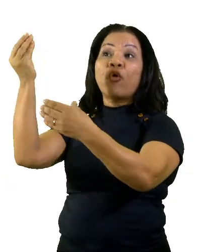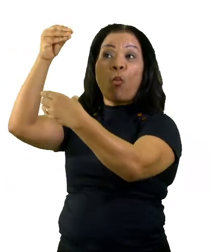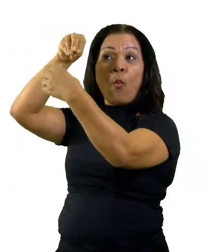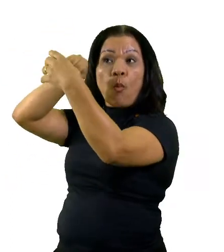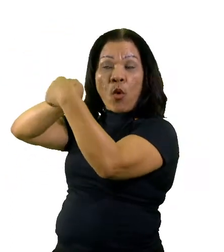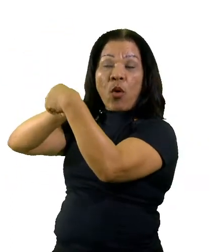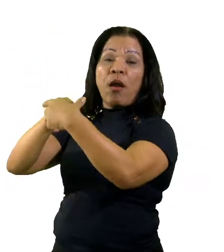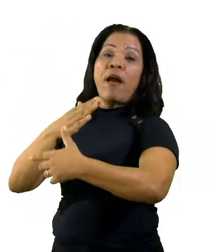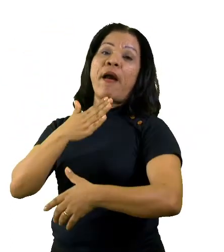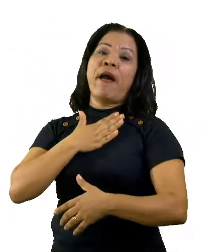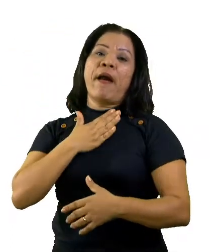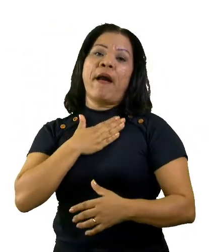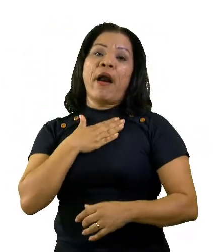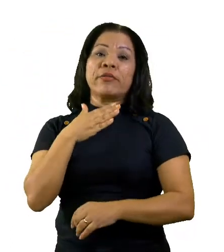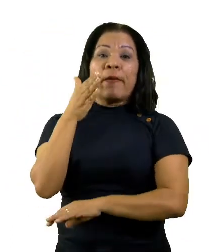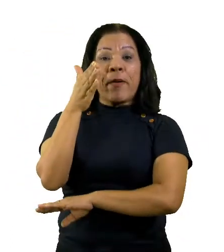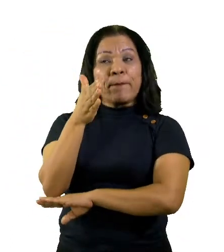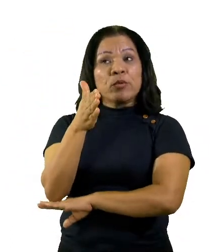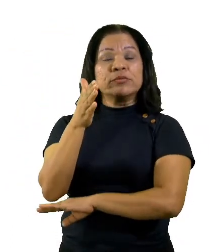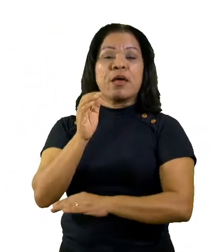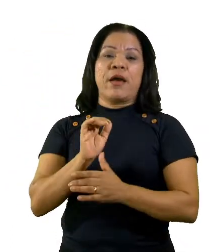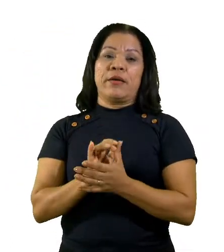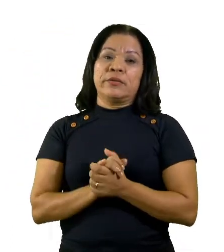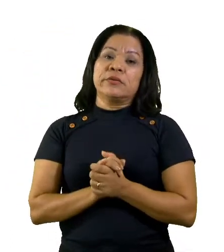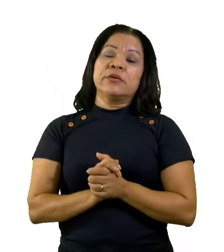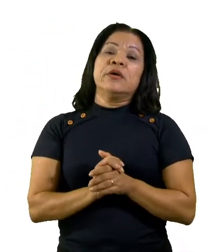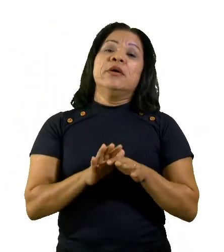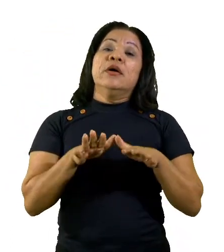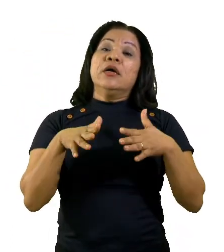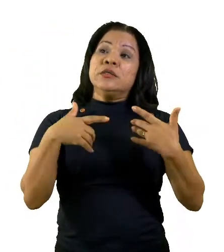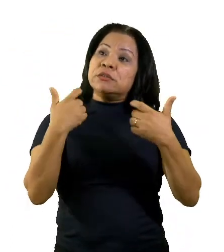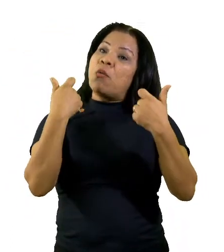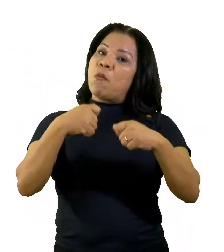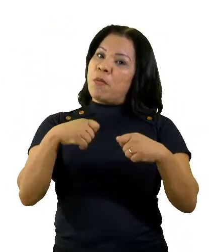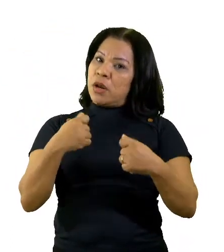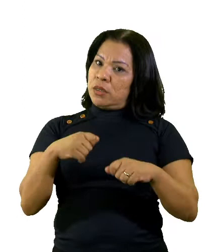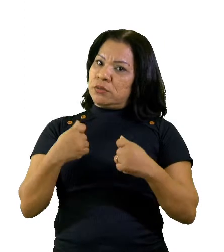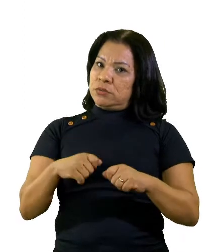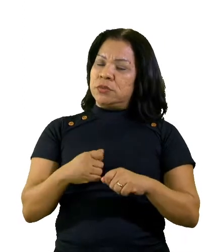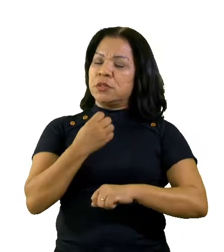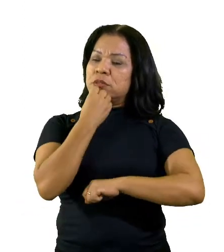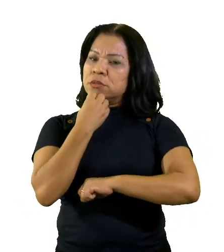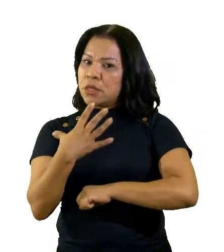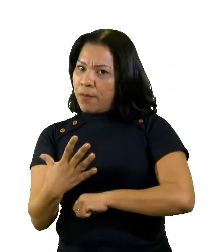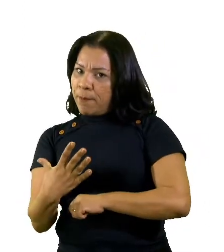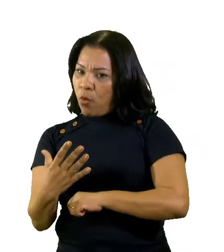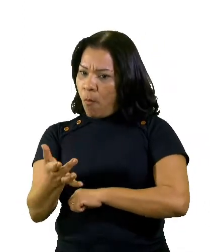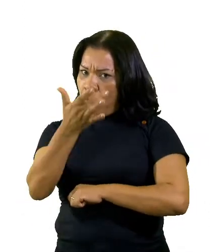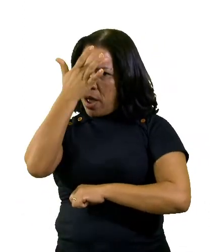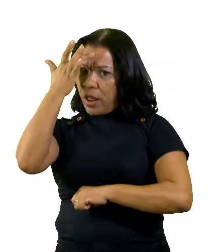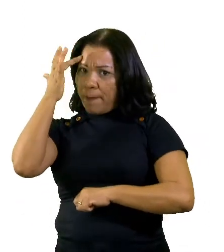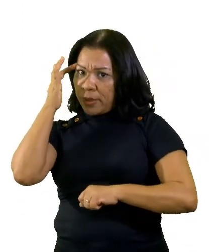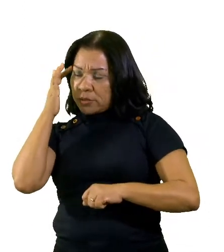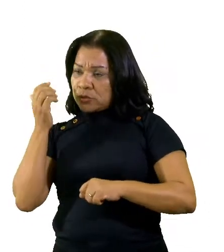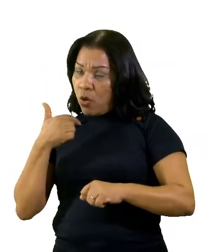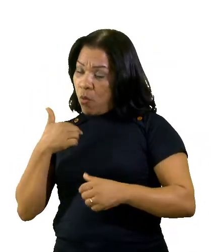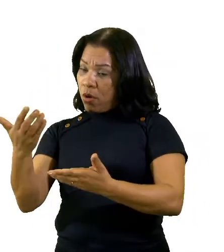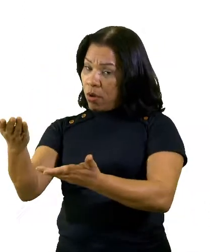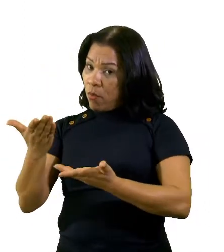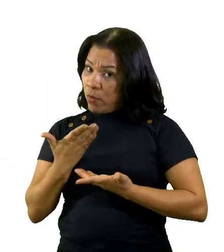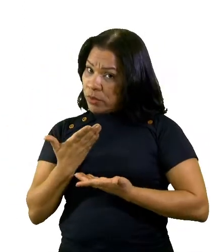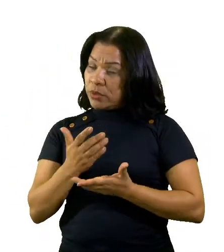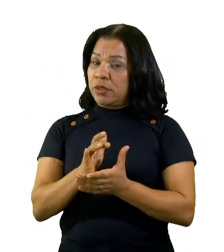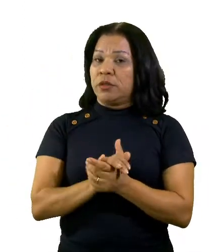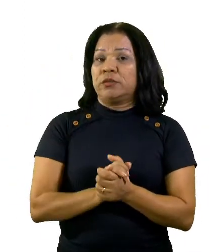estar em perfeitas condições para atender aos meus hóspedes. Meu telefone é, atenciosamente,